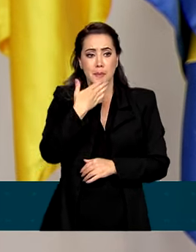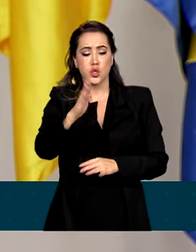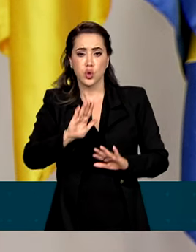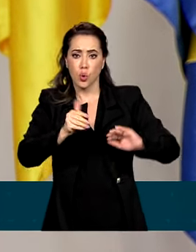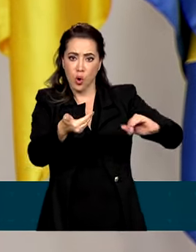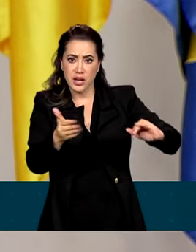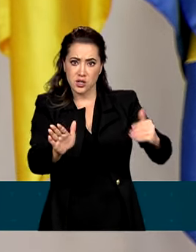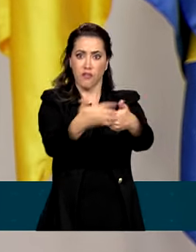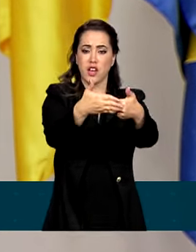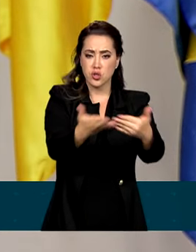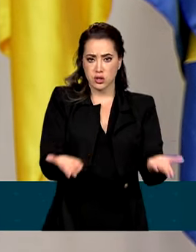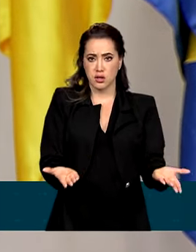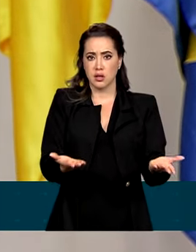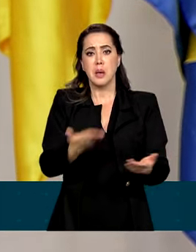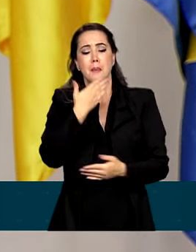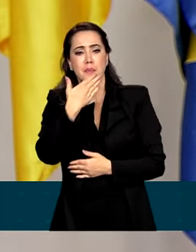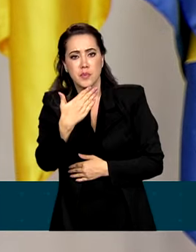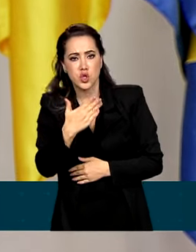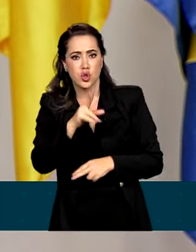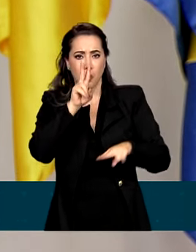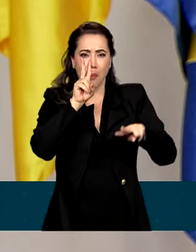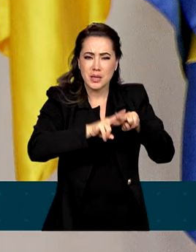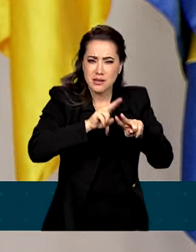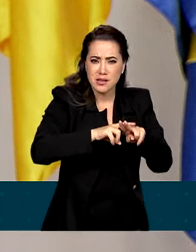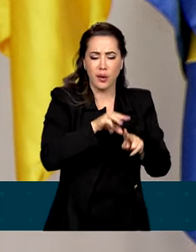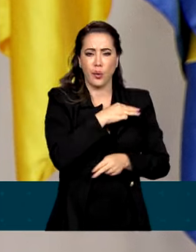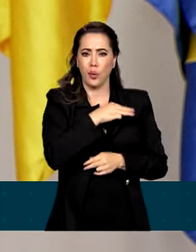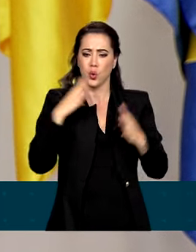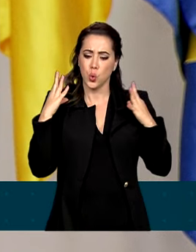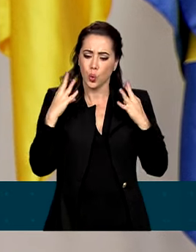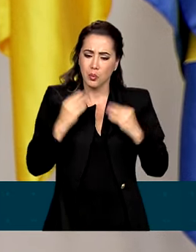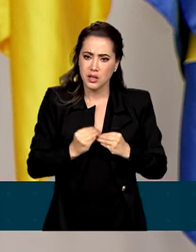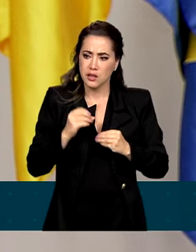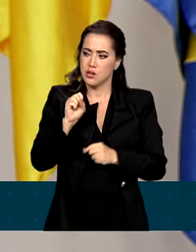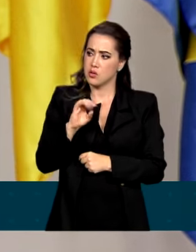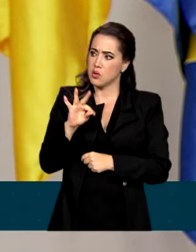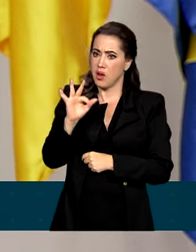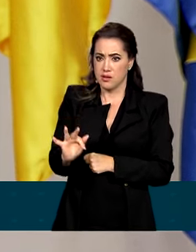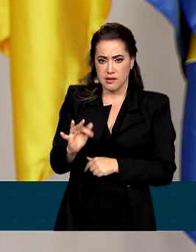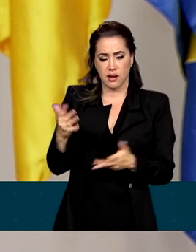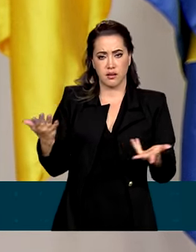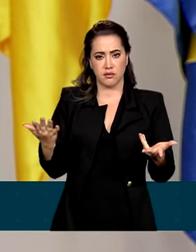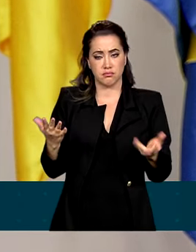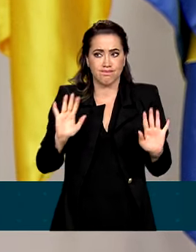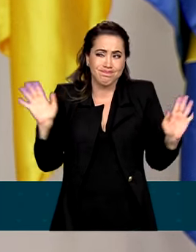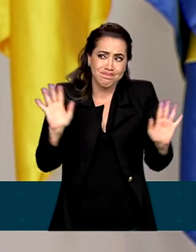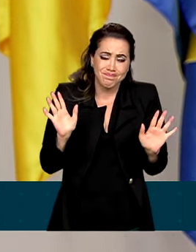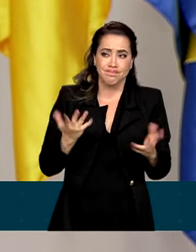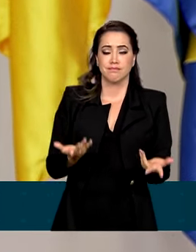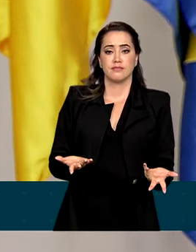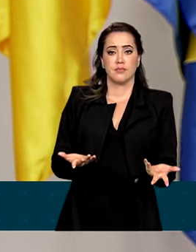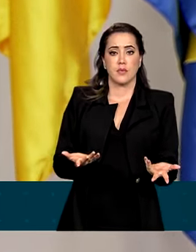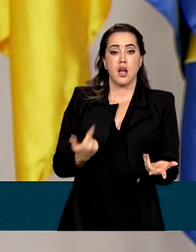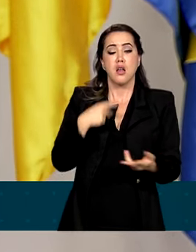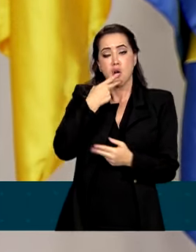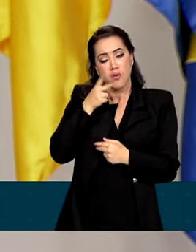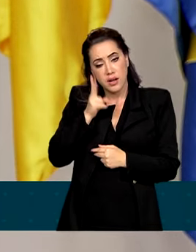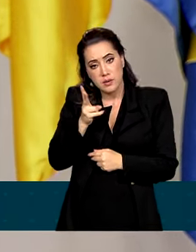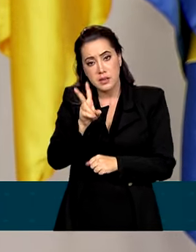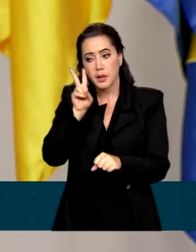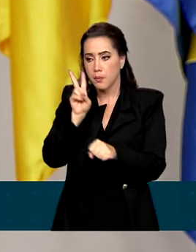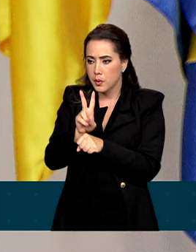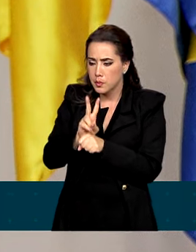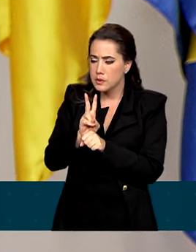e a prisão de ministro do Supremo Tribunal Federal. Costumo dizer que a defesa, a proteção e a promoção dos direitos humanos